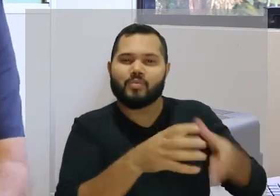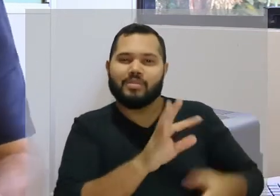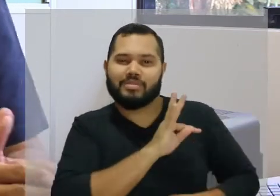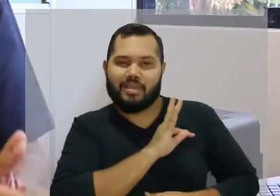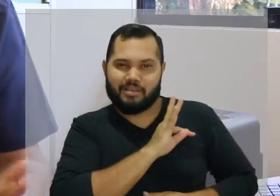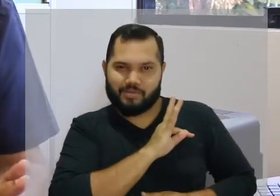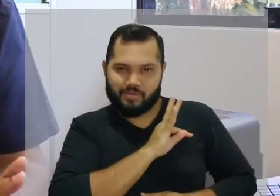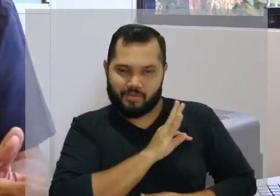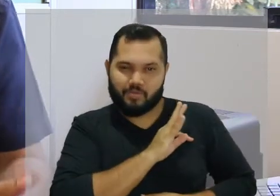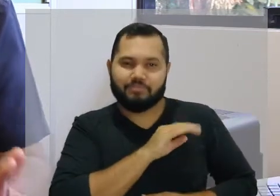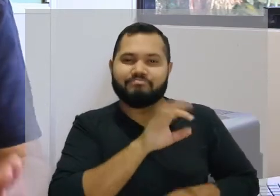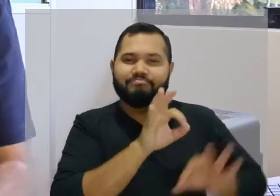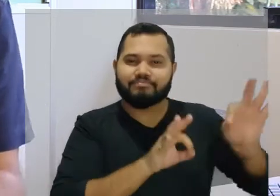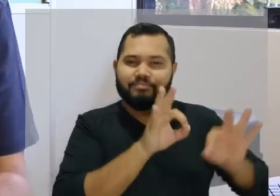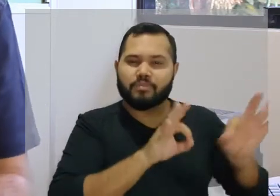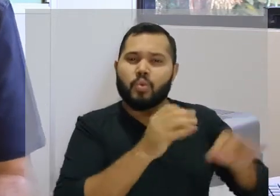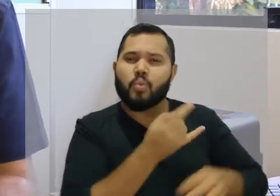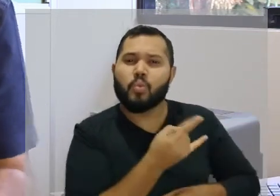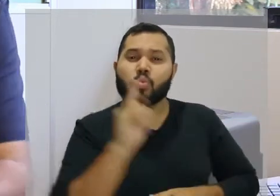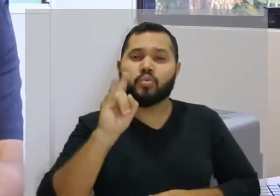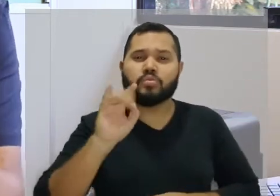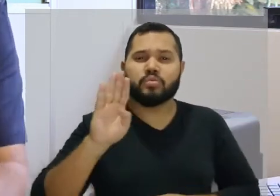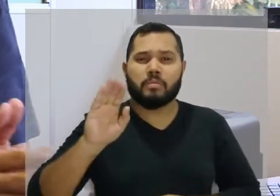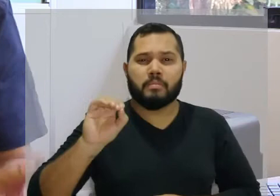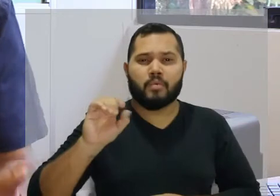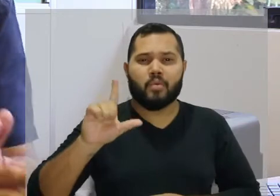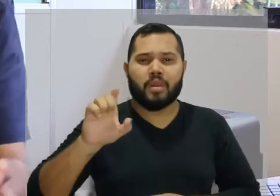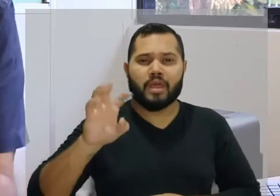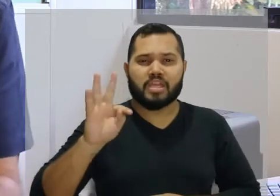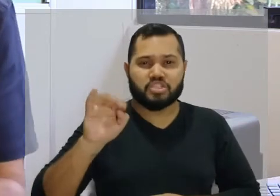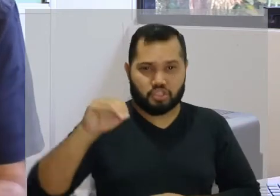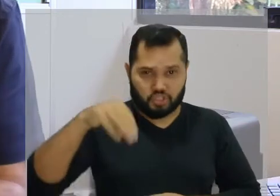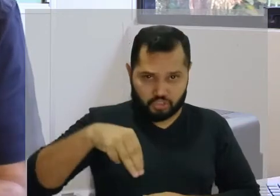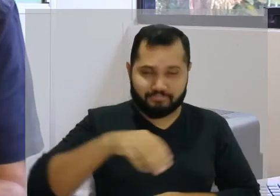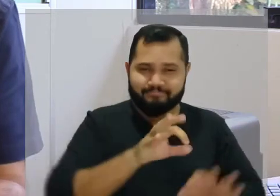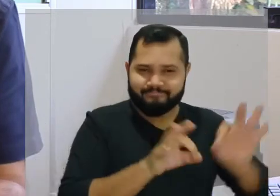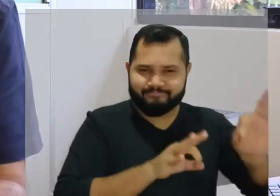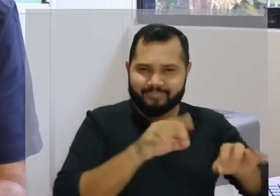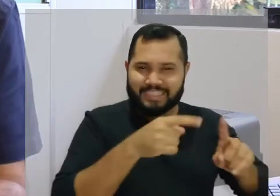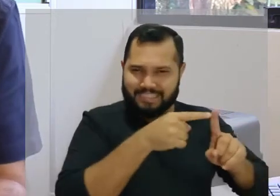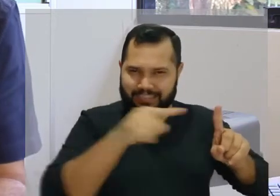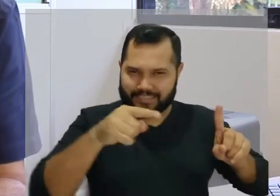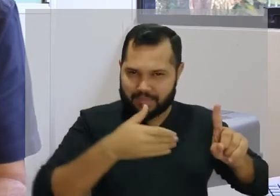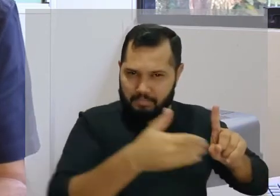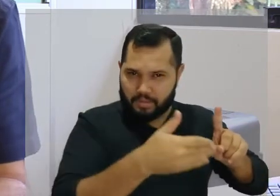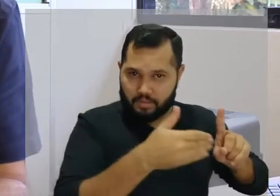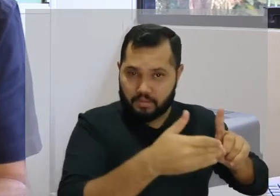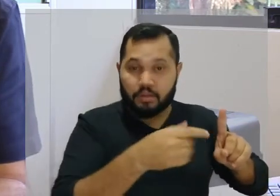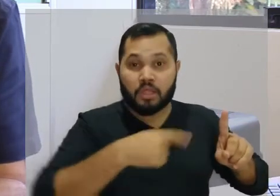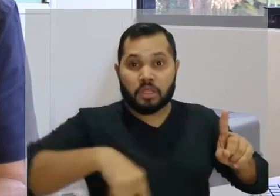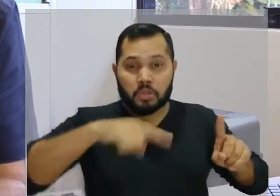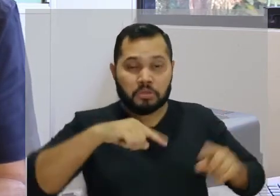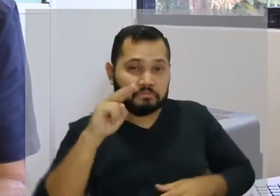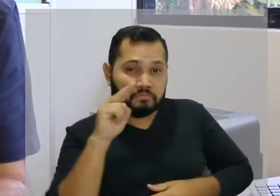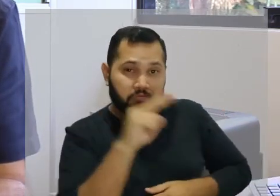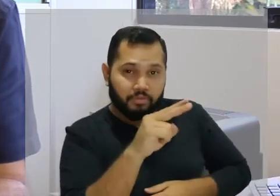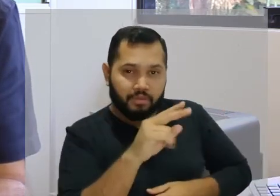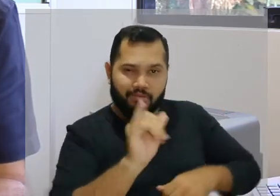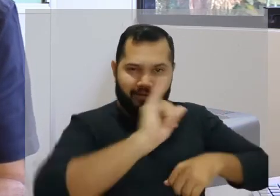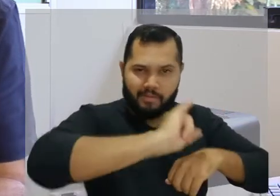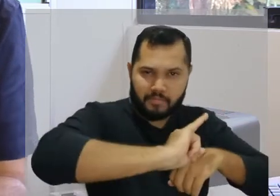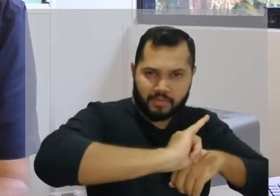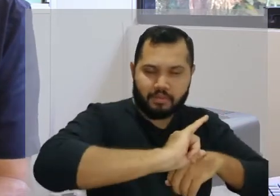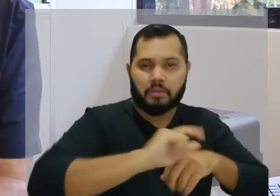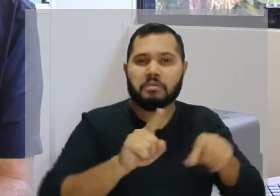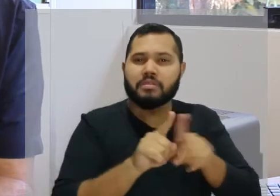do último boletim do grupo técnico operacional que antecede essa semana, de modo que a gente verifique